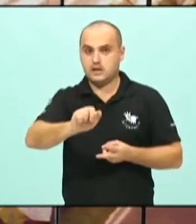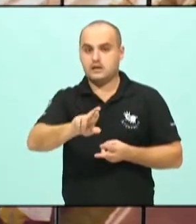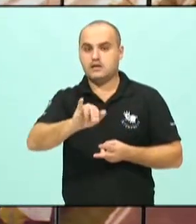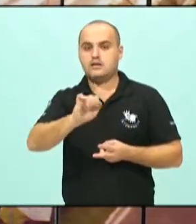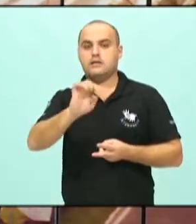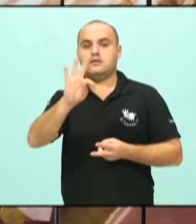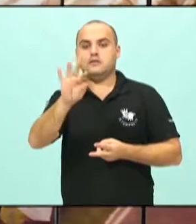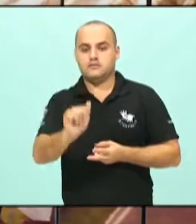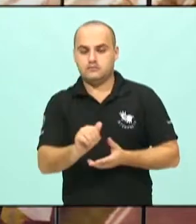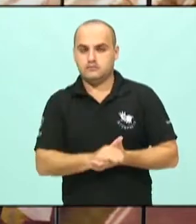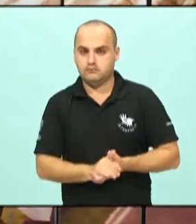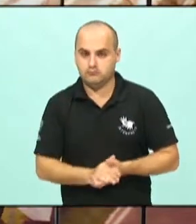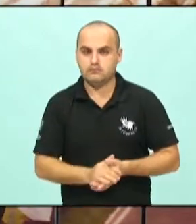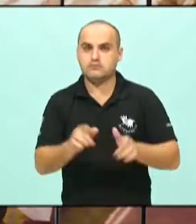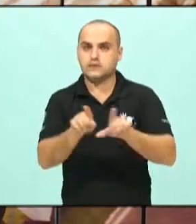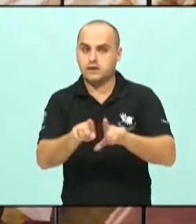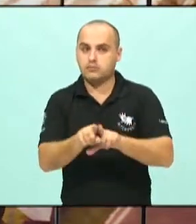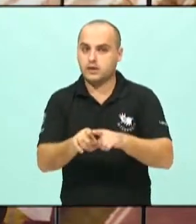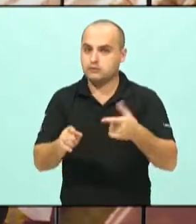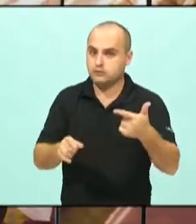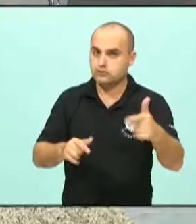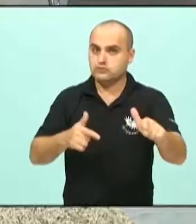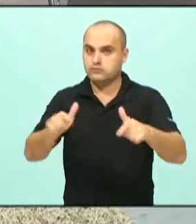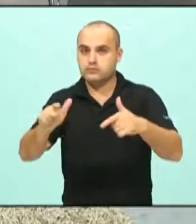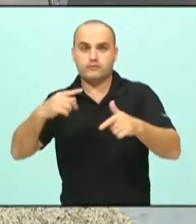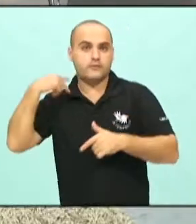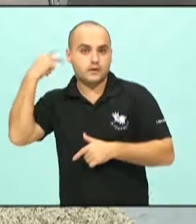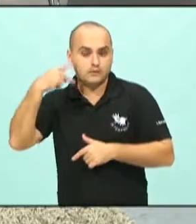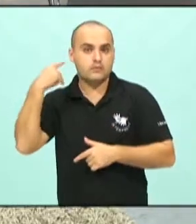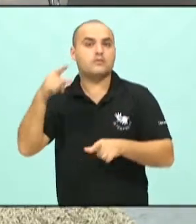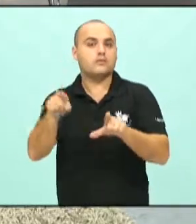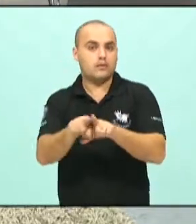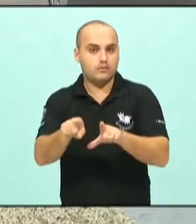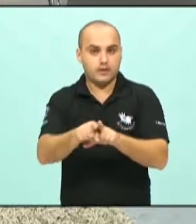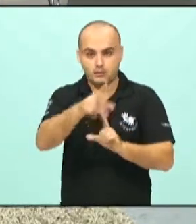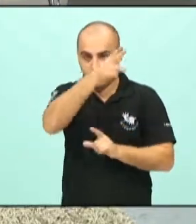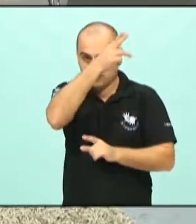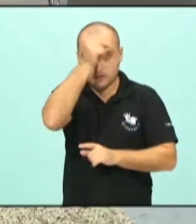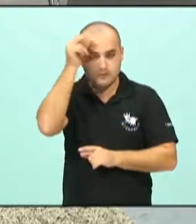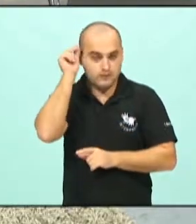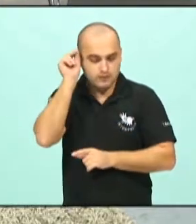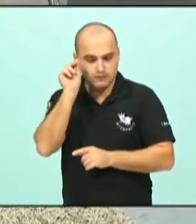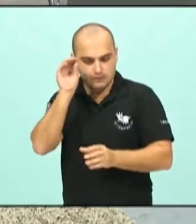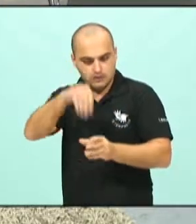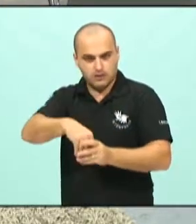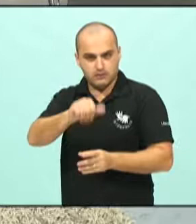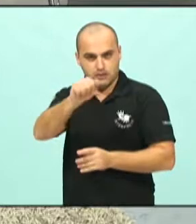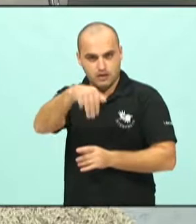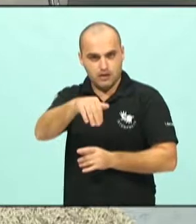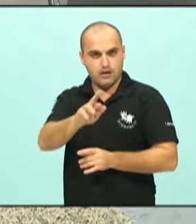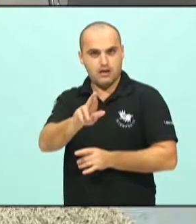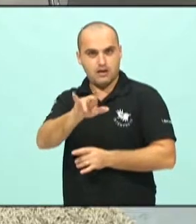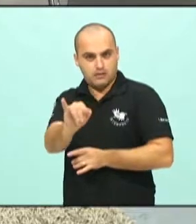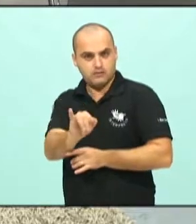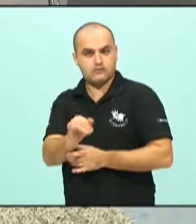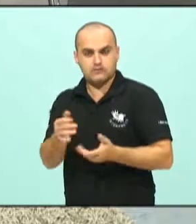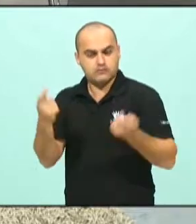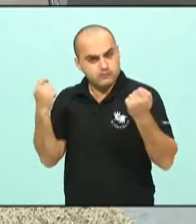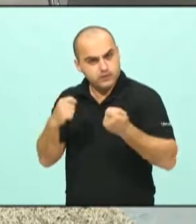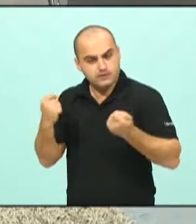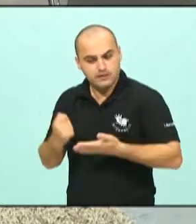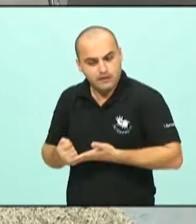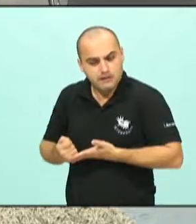demais nobres senhores vereadores e prefeitos, ao menos que compõem a ANFRE aqui, também se